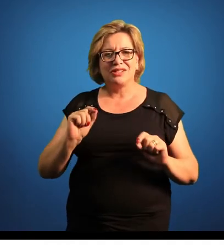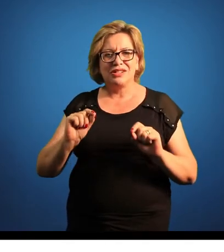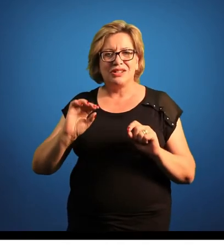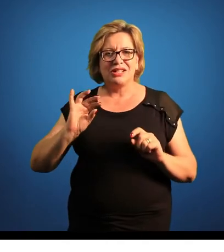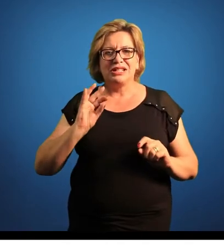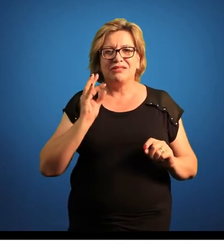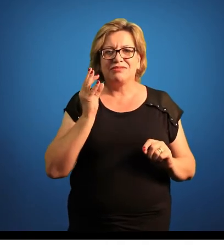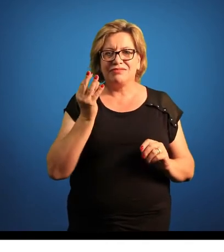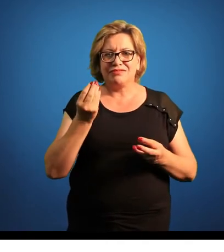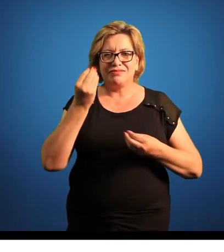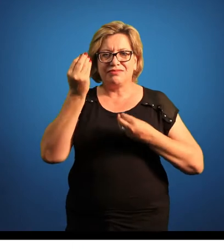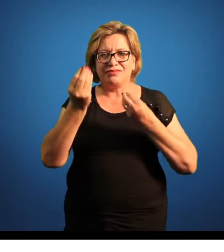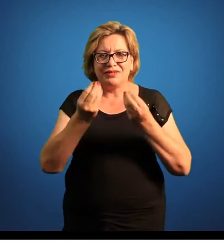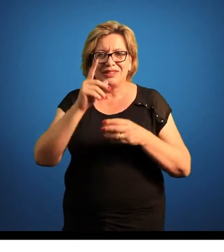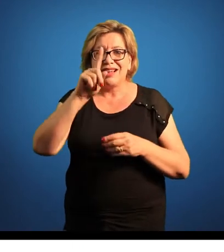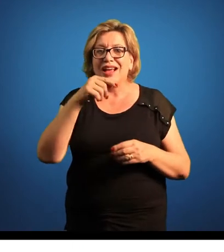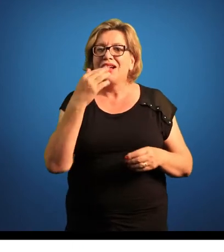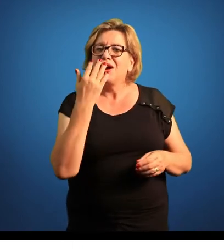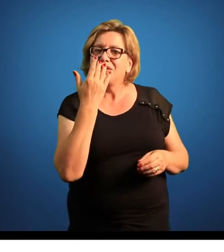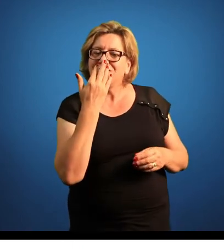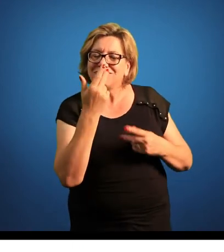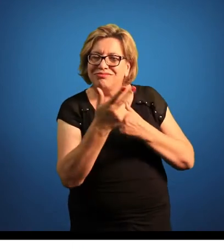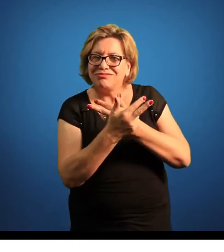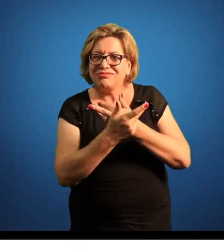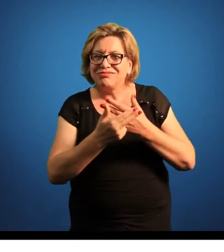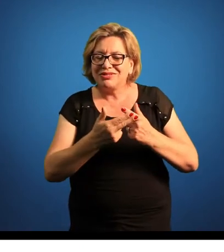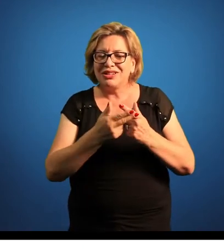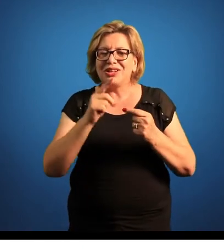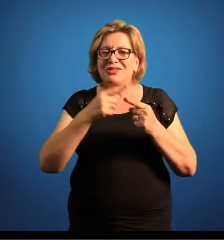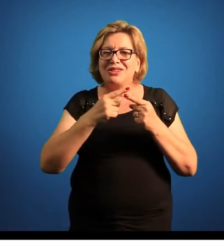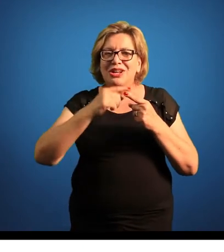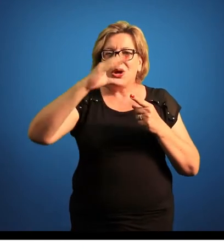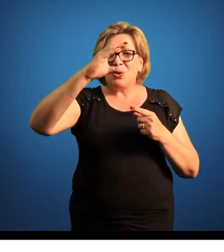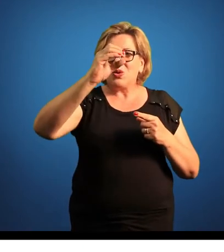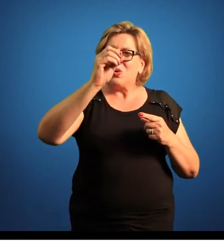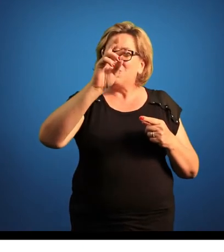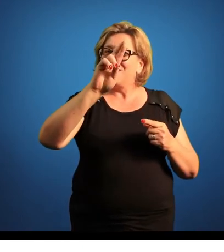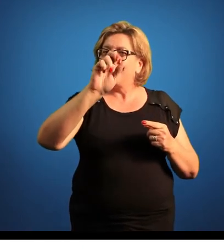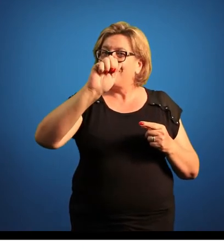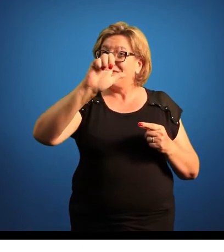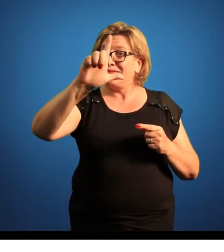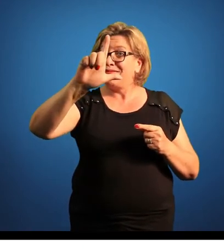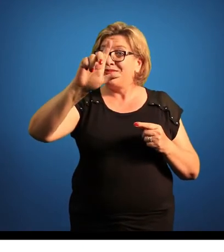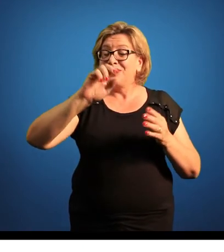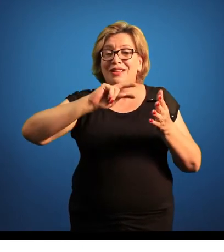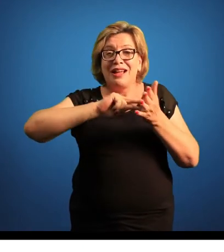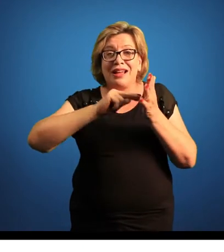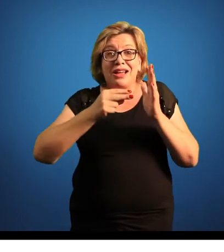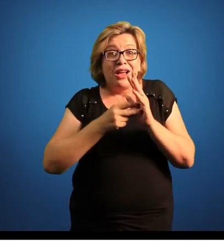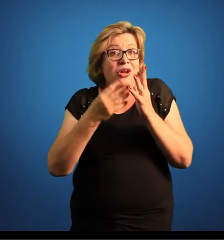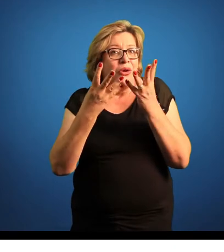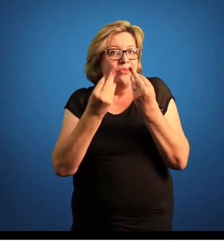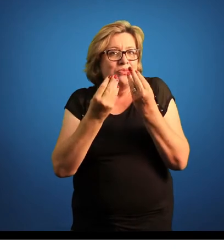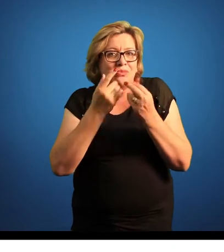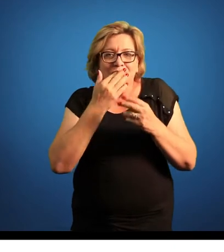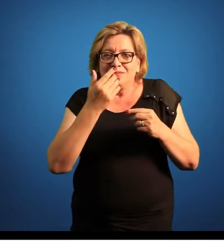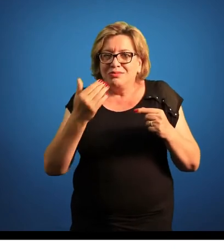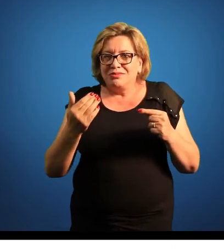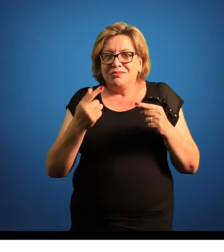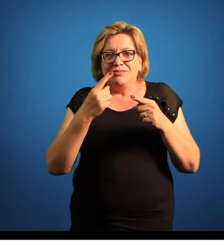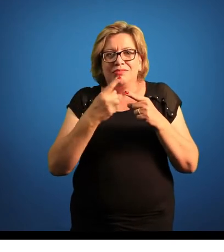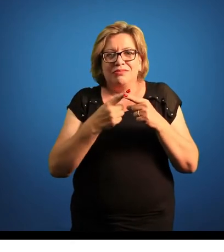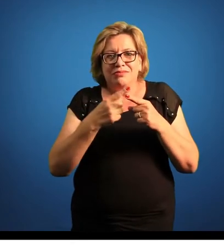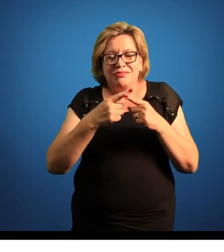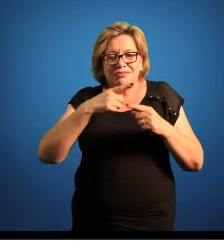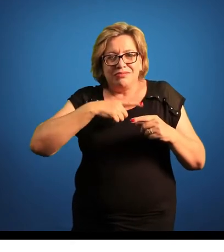como o próprio nome já disse, eles são coloridos. Coral significa com muita cor, colorido. Essas cores normalmente são dadas por